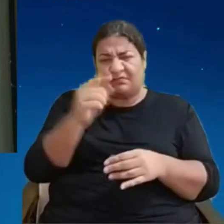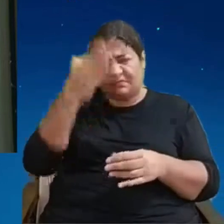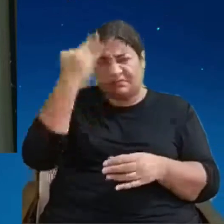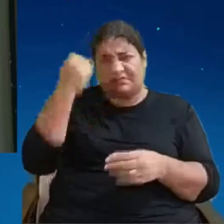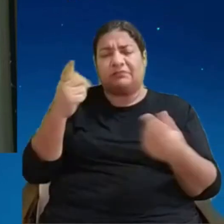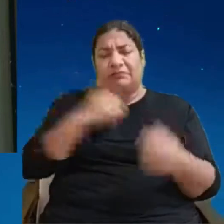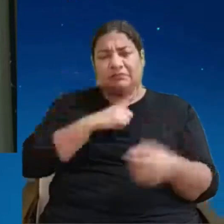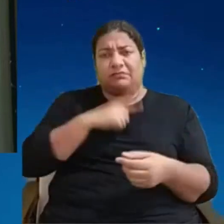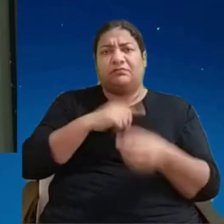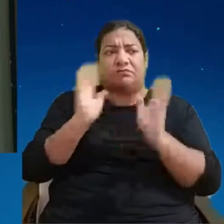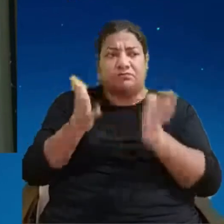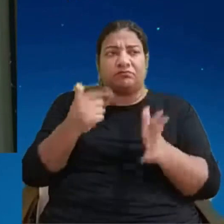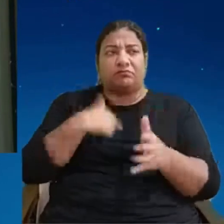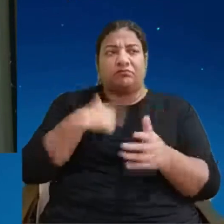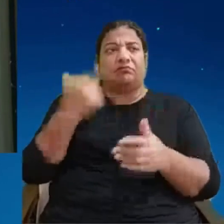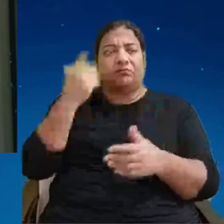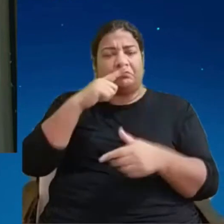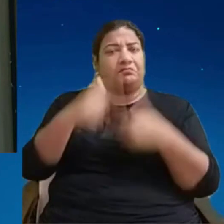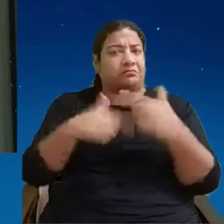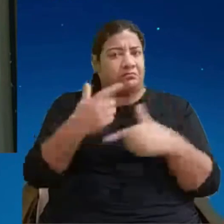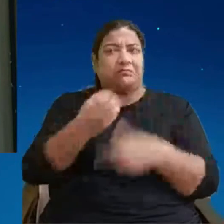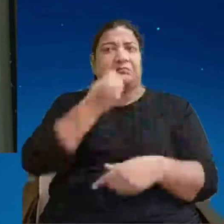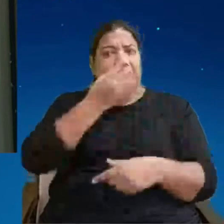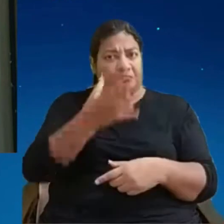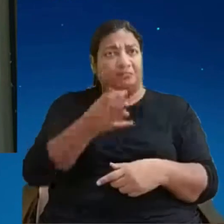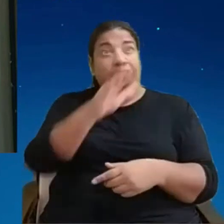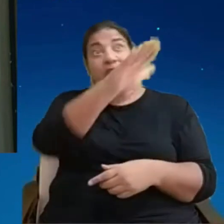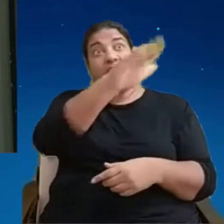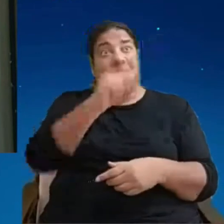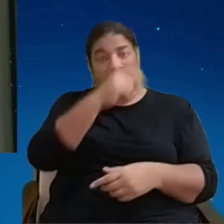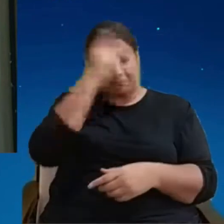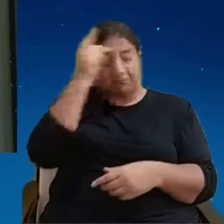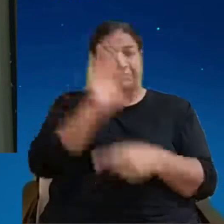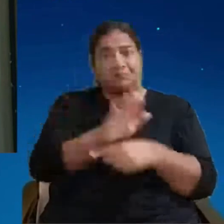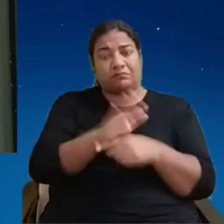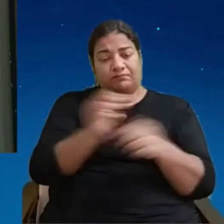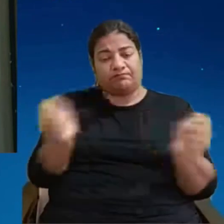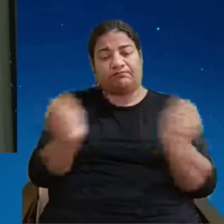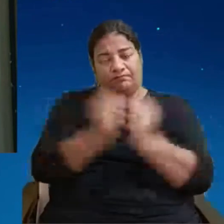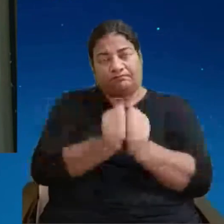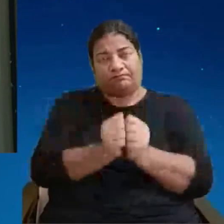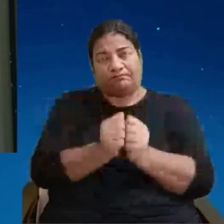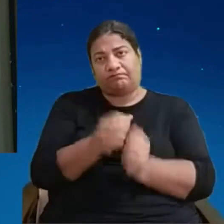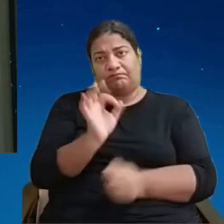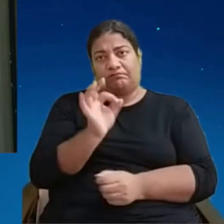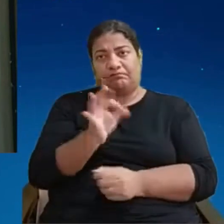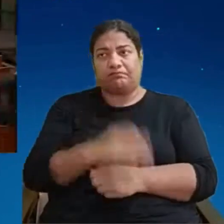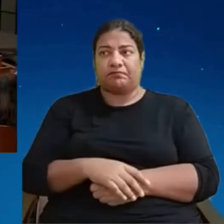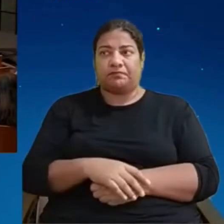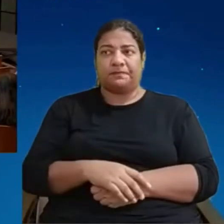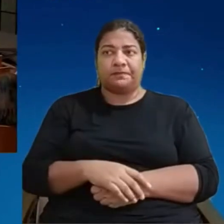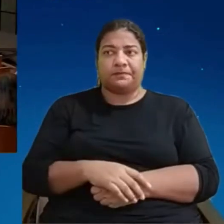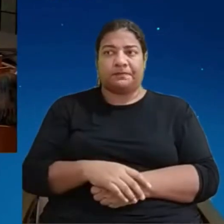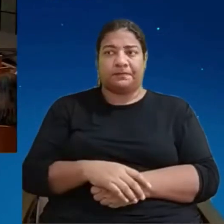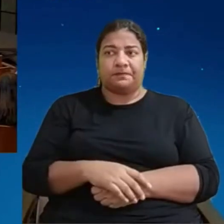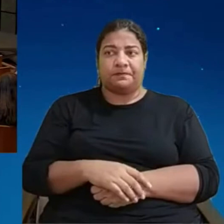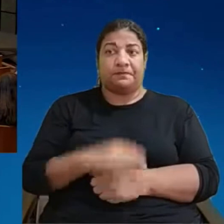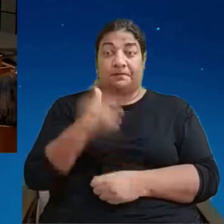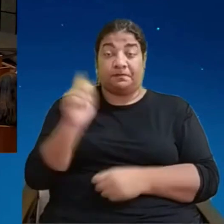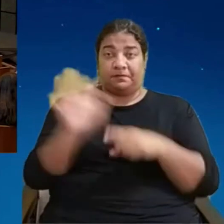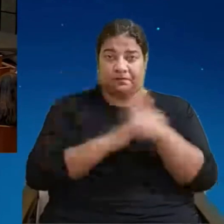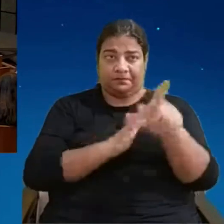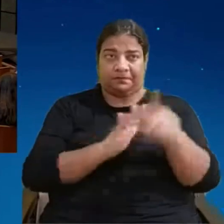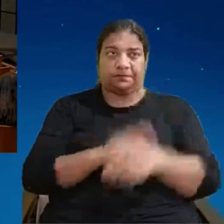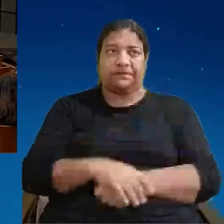forma eu tenho que usar eu tenho que encontrar um especialista e me associar a isso acho que essa é e a outra pergunta eu até já fiz essa pergunta